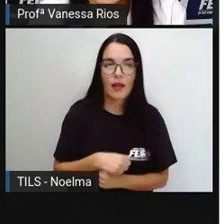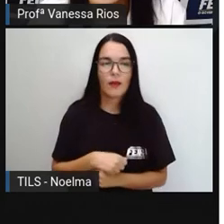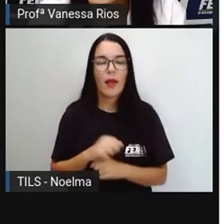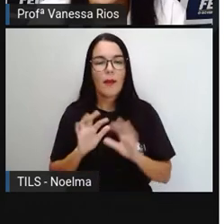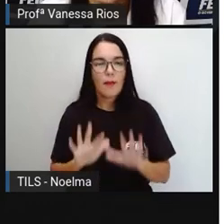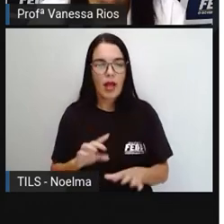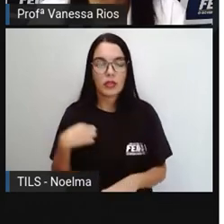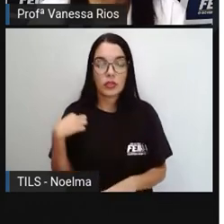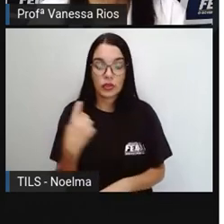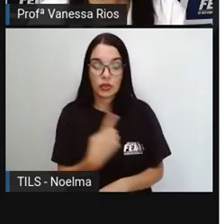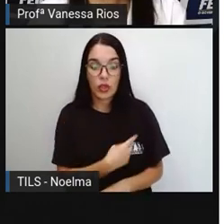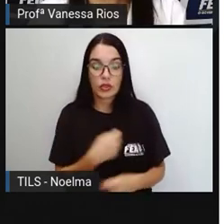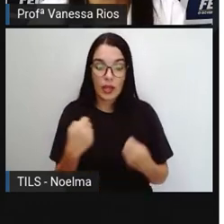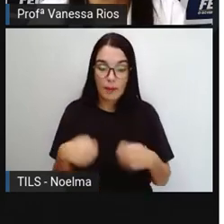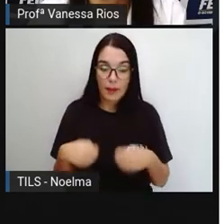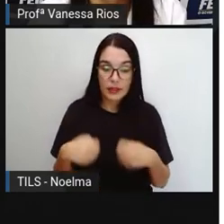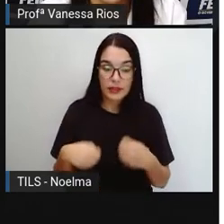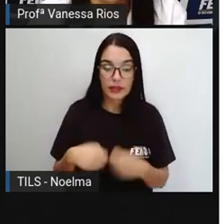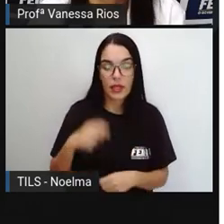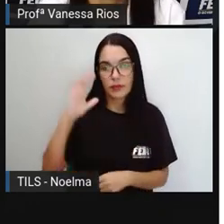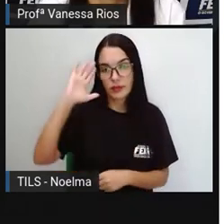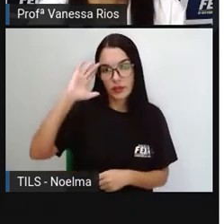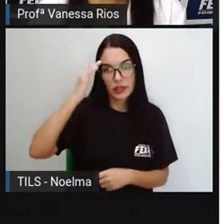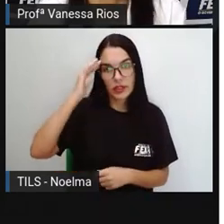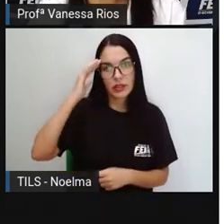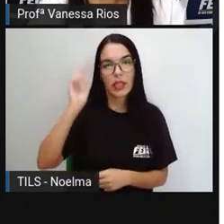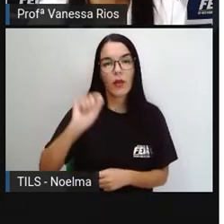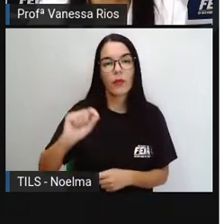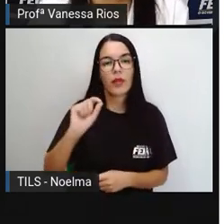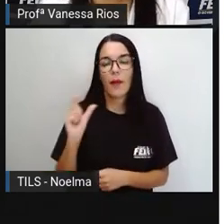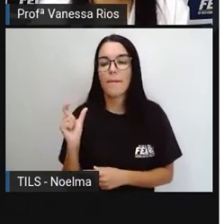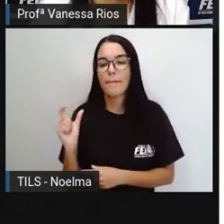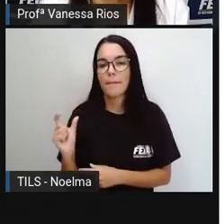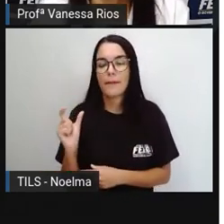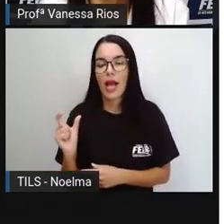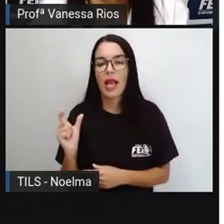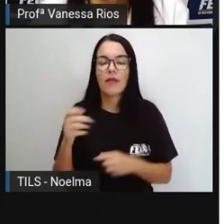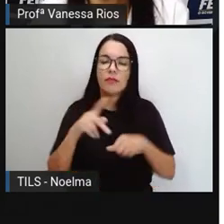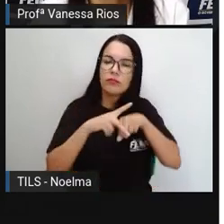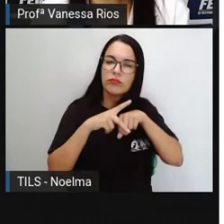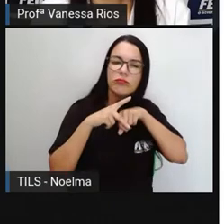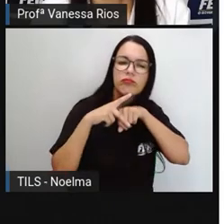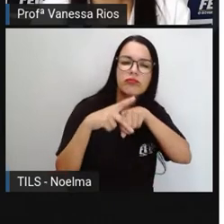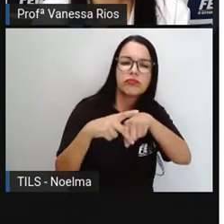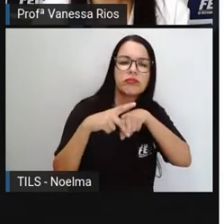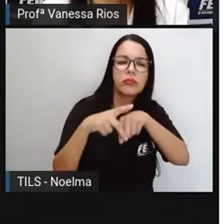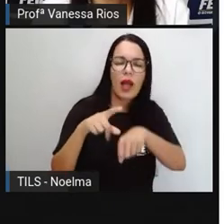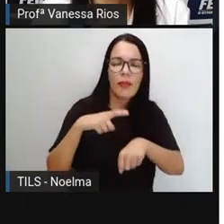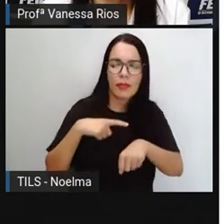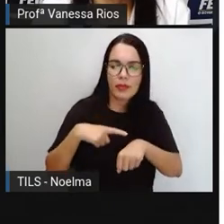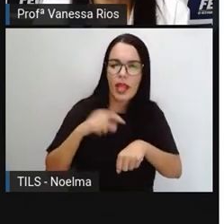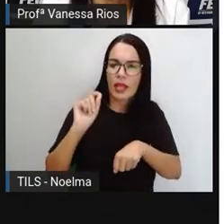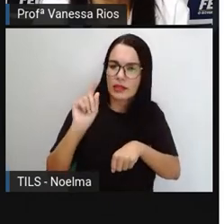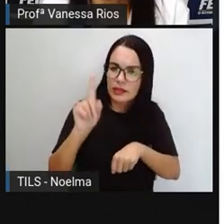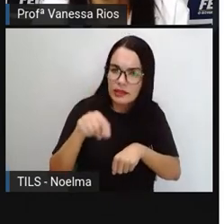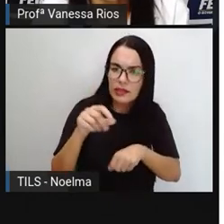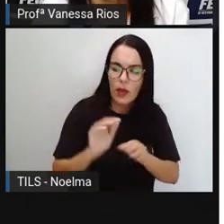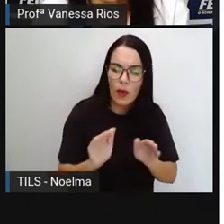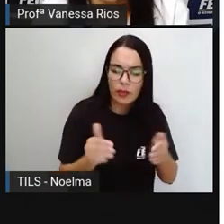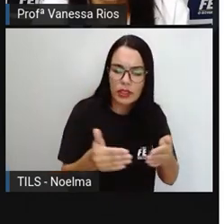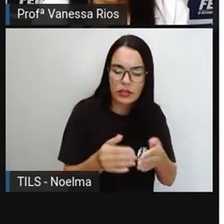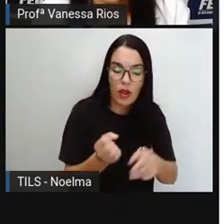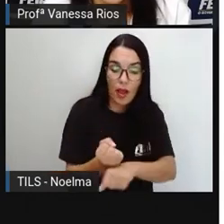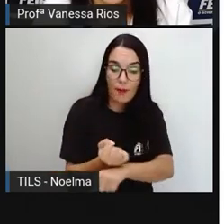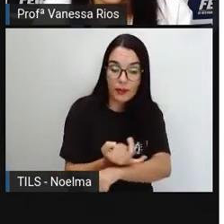precisamos entender que os poemas, com toda essa função de emocionar, faz parte das